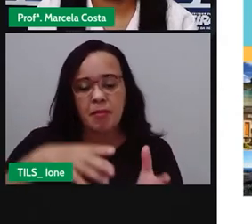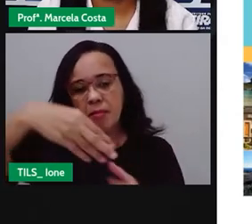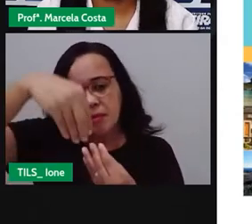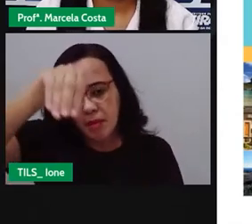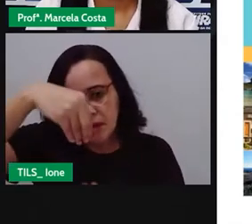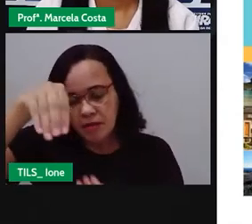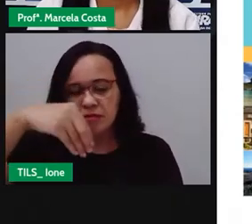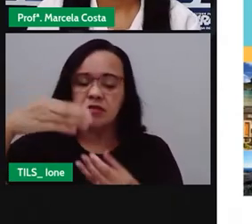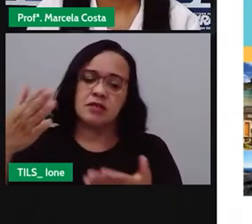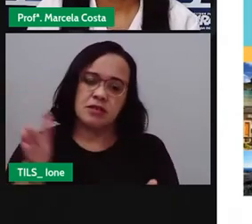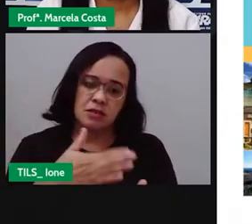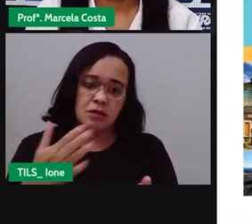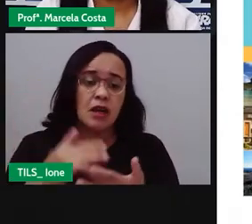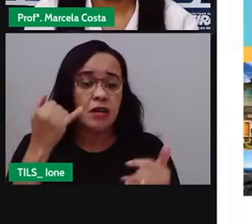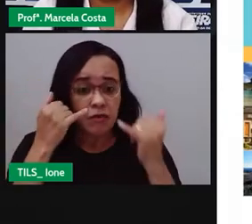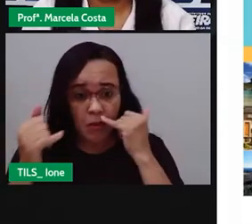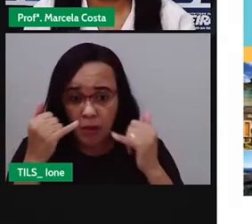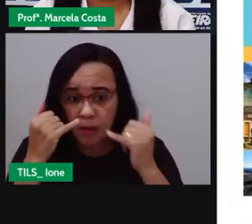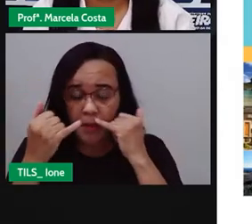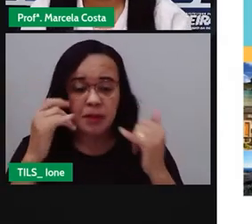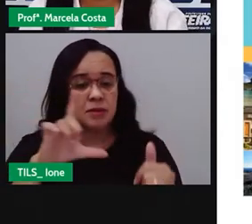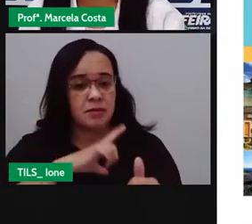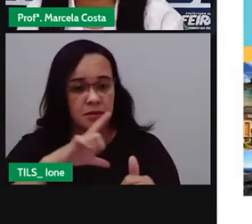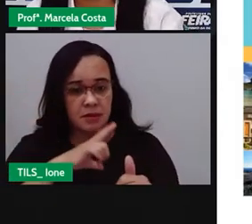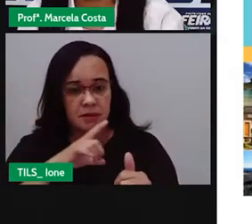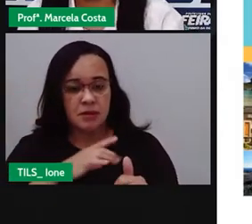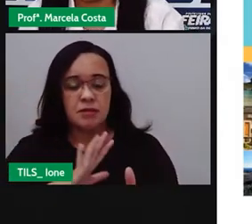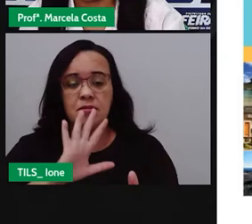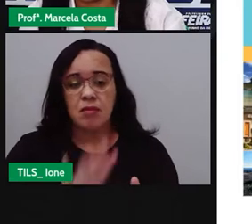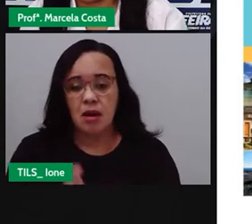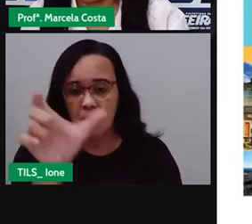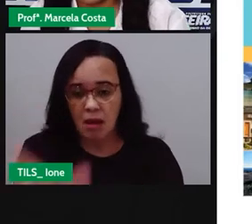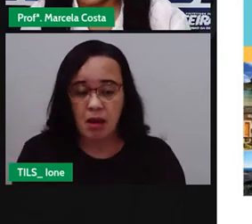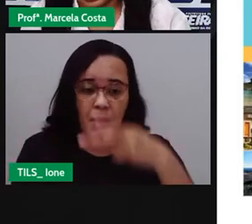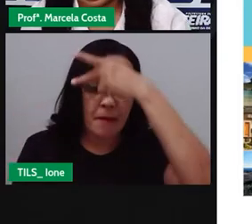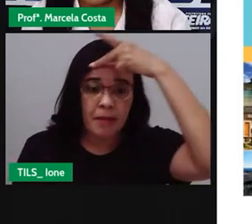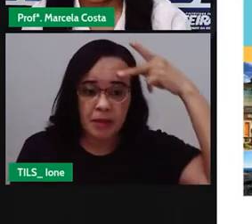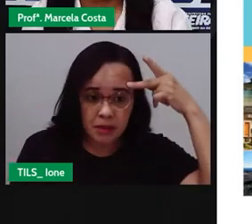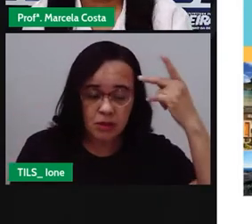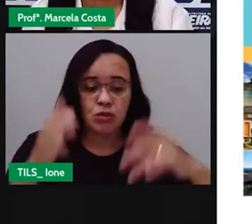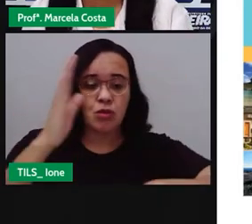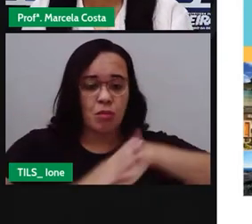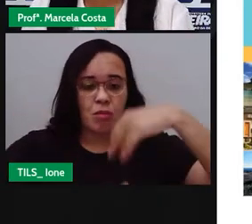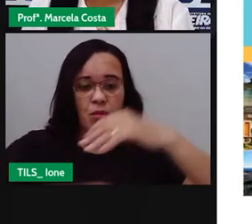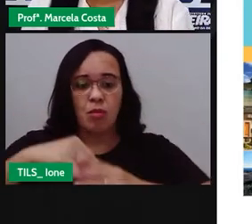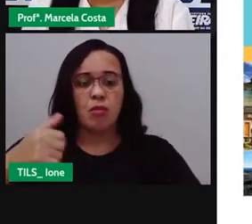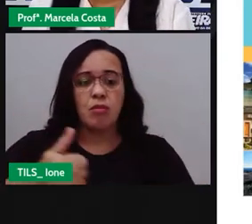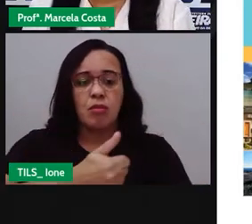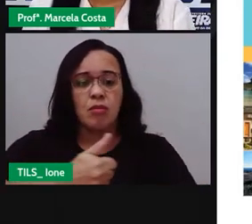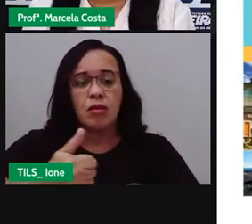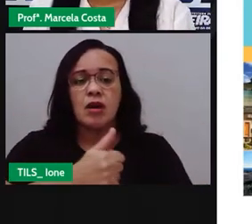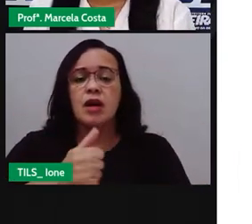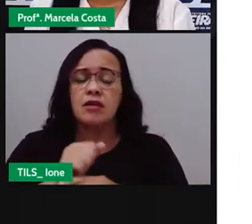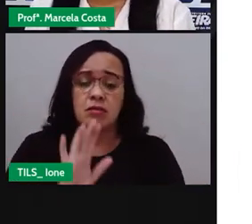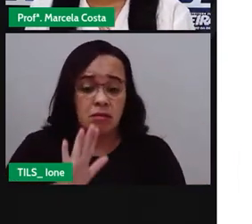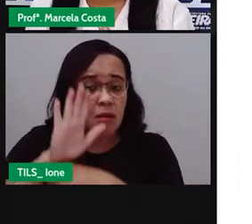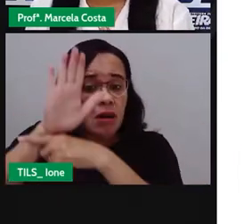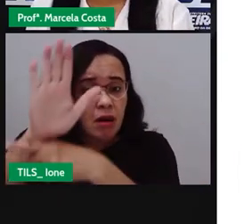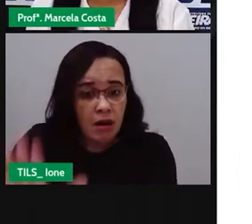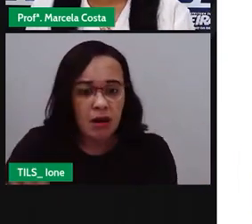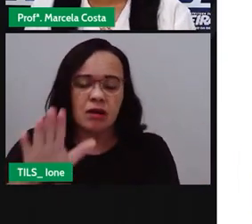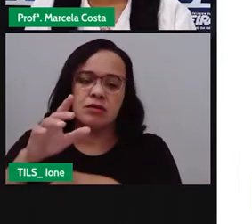mais curta e o guia de turismo vai ser esse profissional que vai orientar o turista.